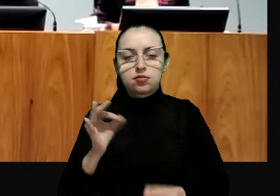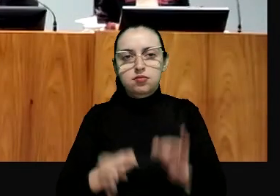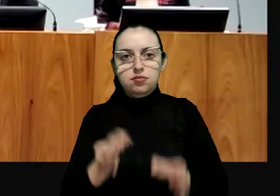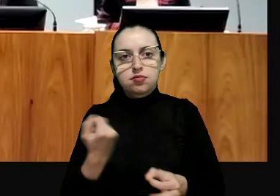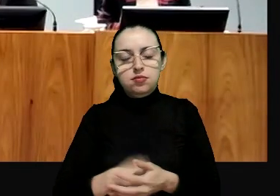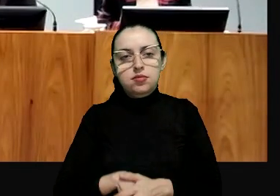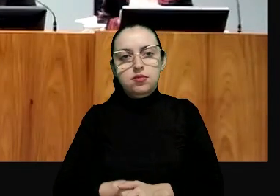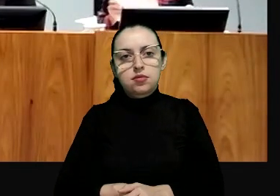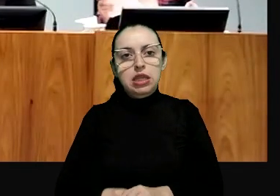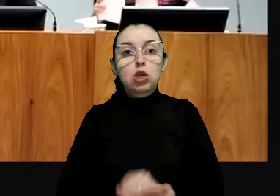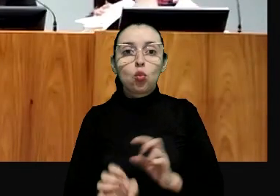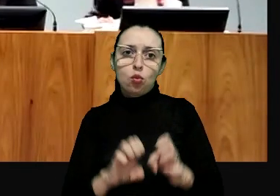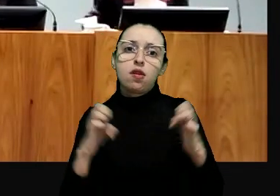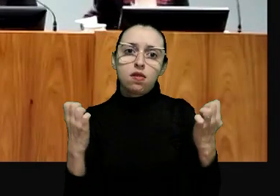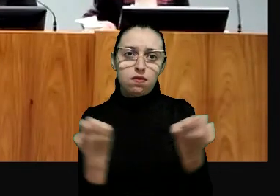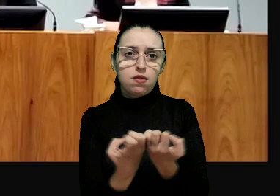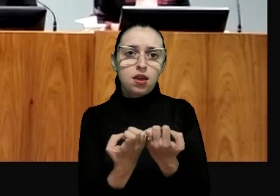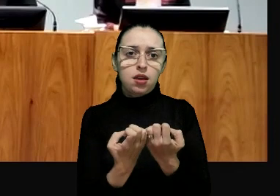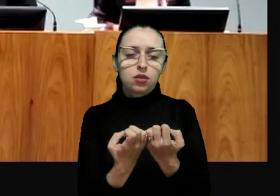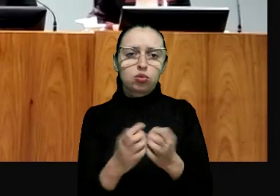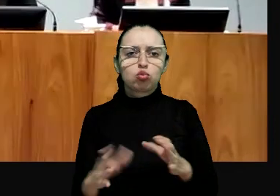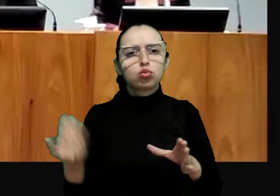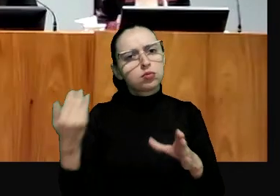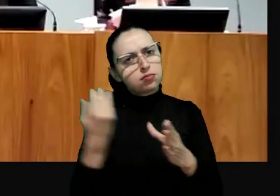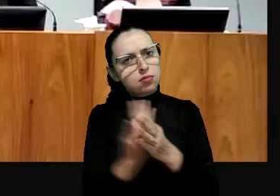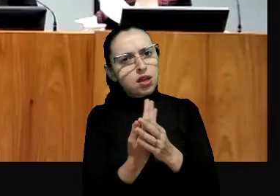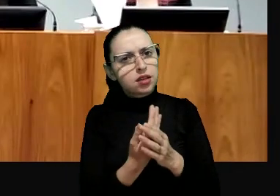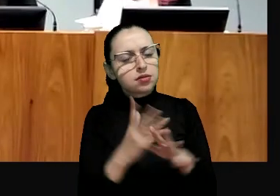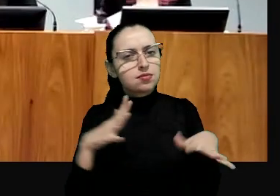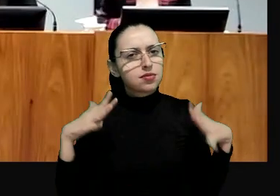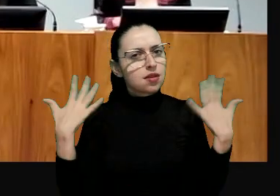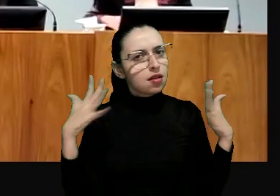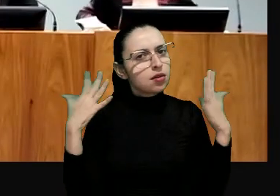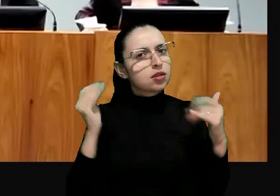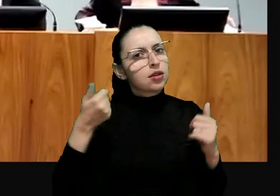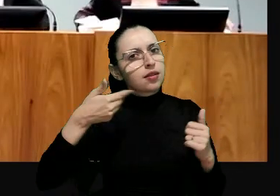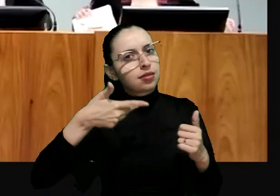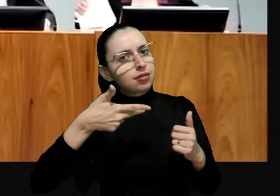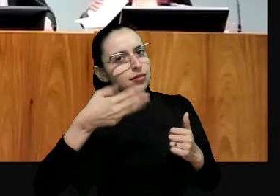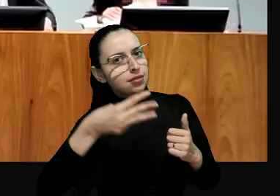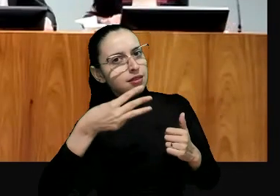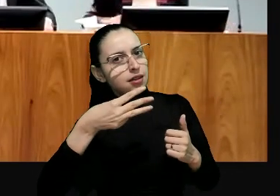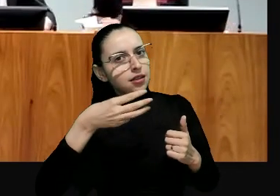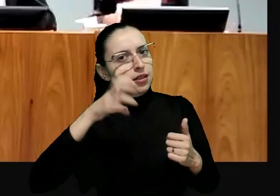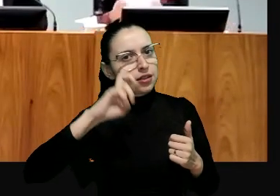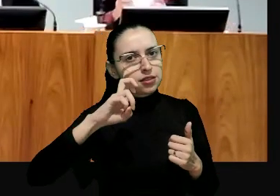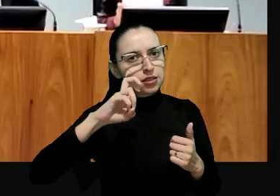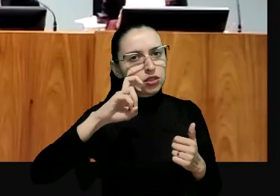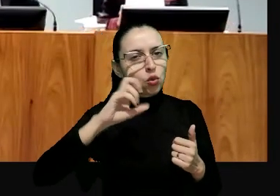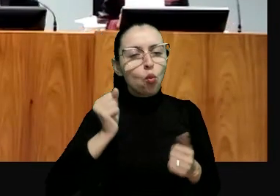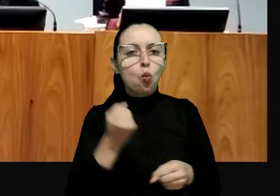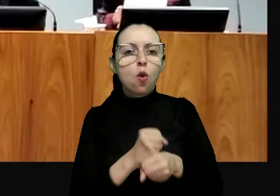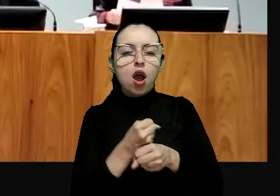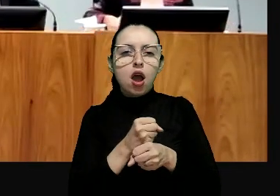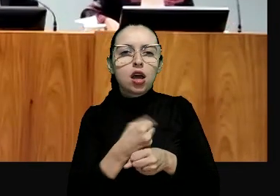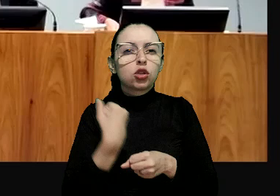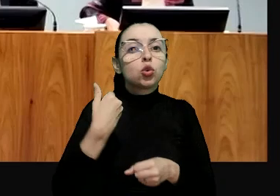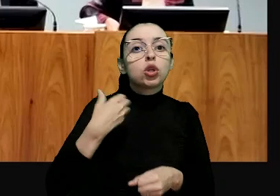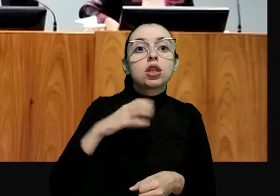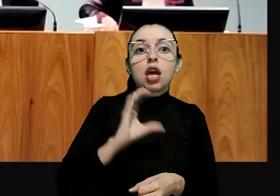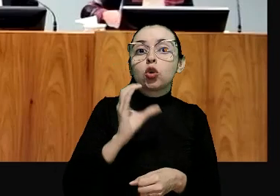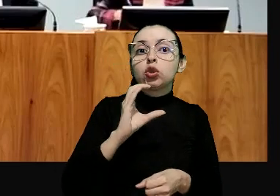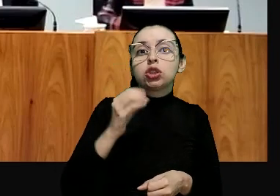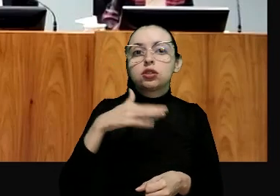um evento que faz parte da comemoração dos 35 anos da Constituição Federal de